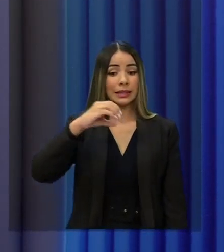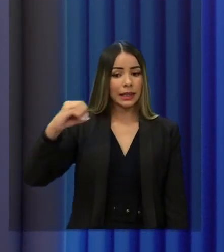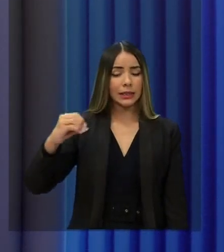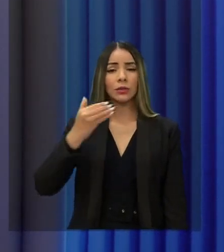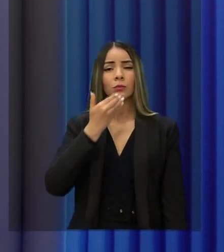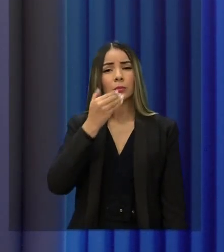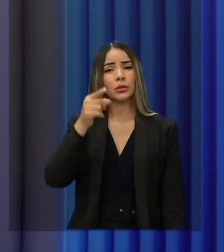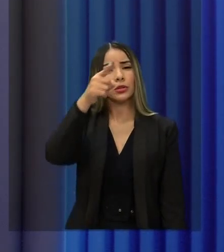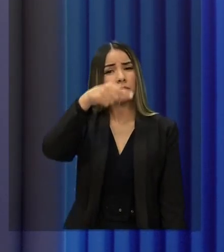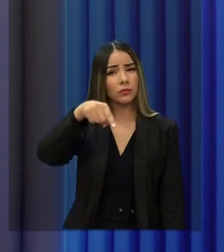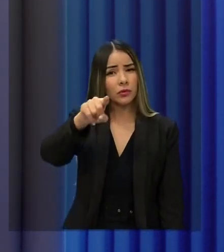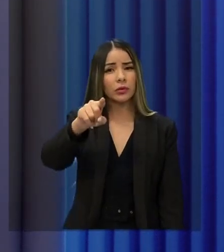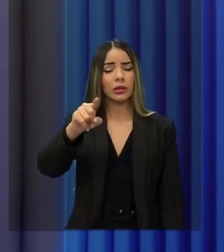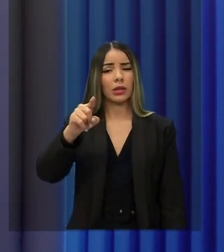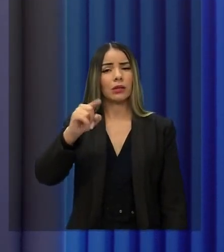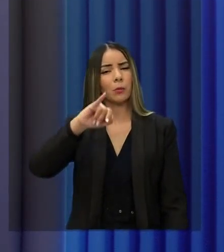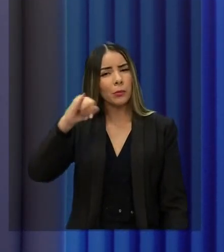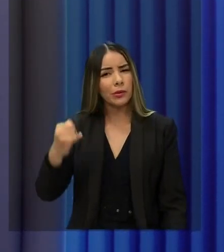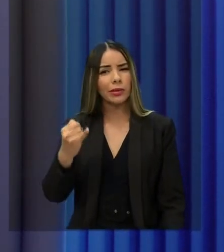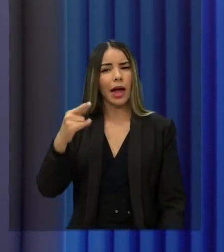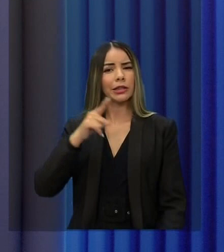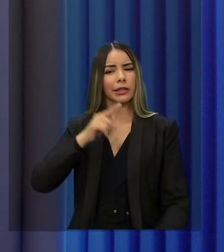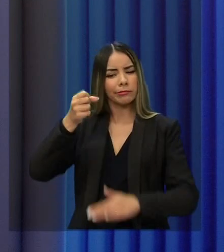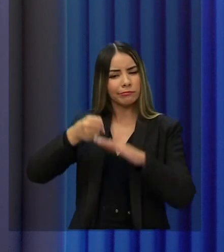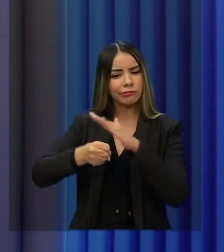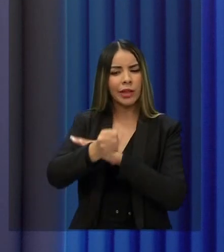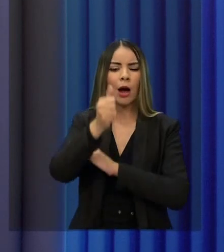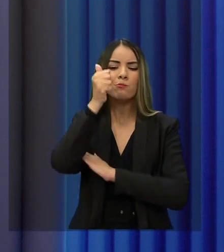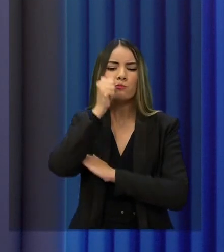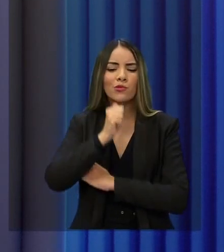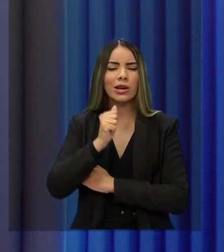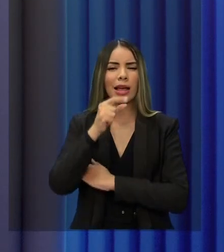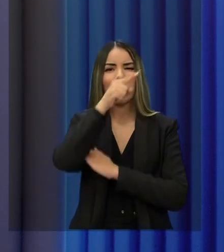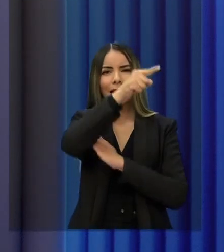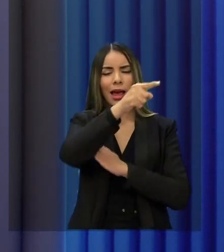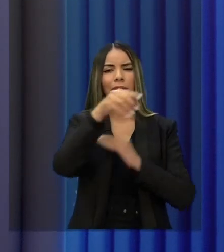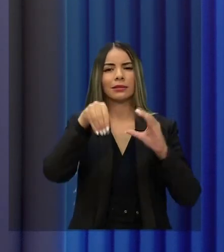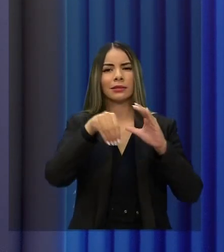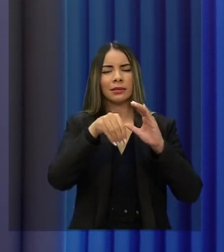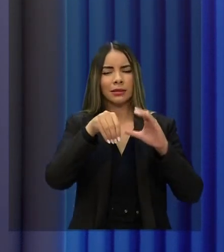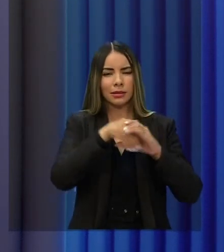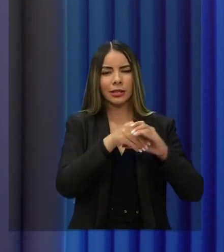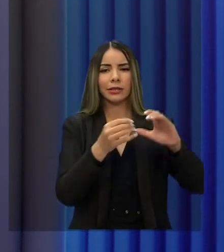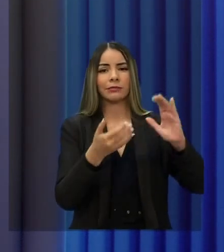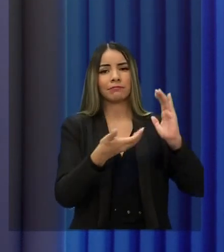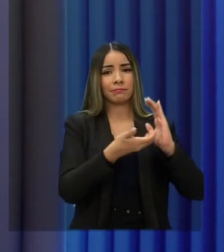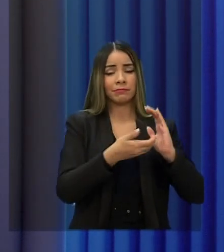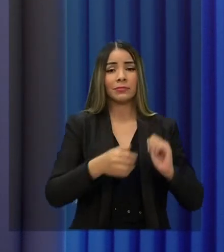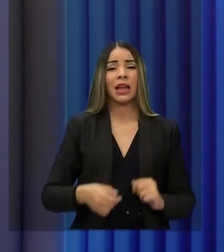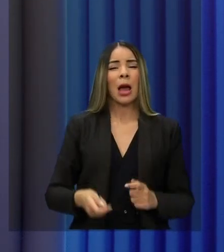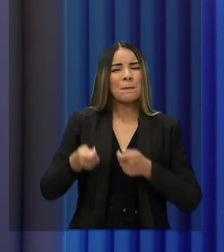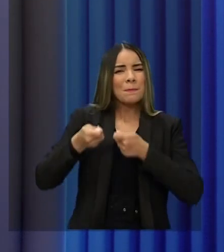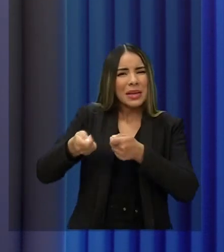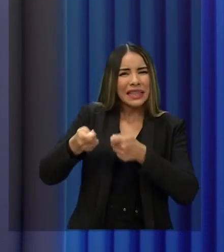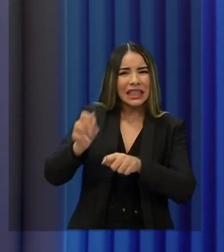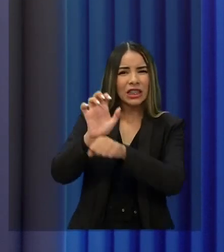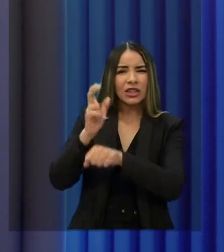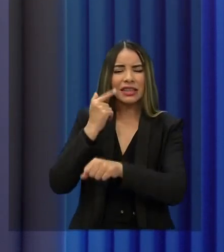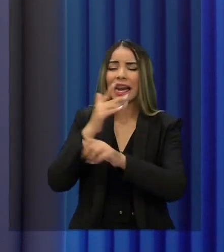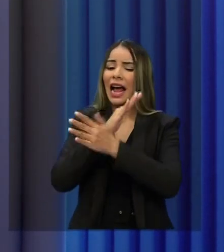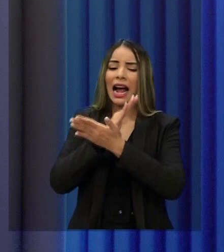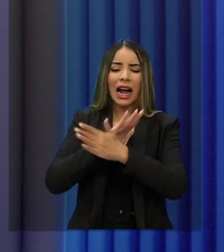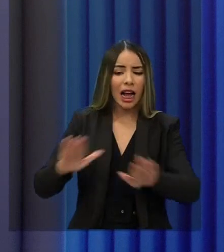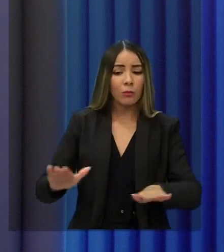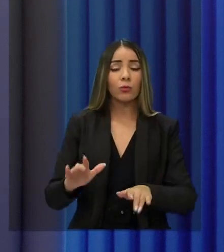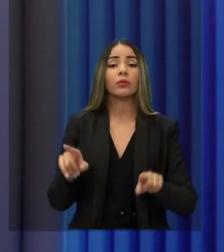oportunidade para termos uma mulher nos representando no Senado. Eu queria deixar muito claro aqui que a era da perseguição vai se encerrar no Estado de Ceará e eu